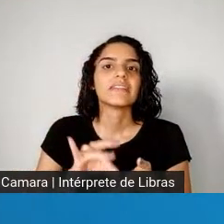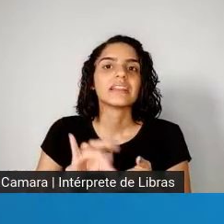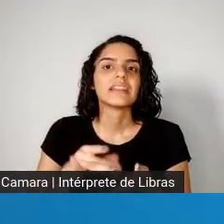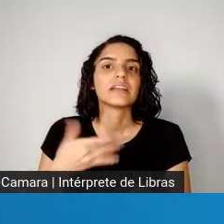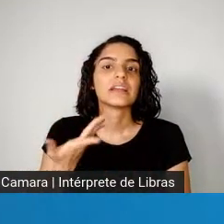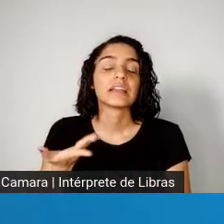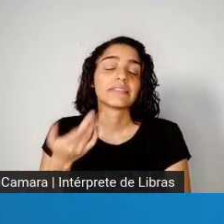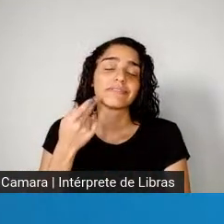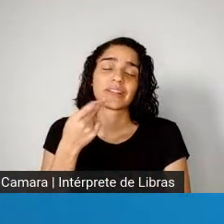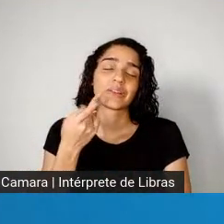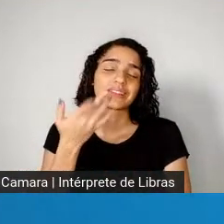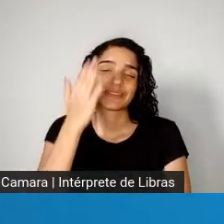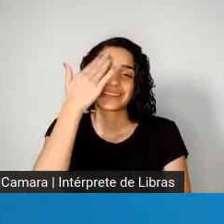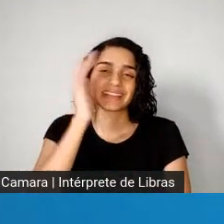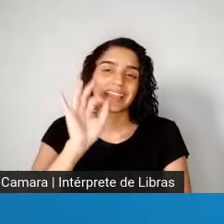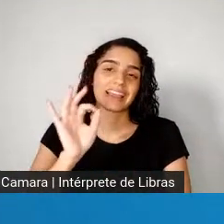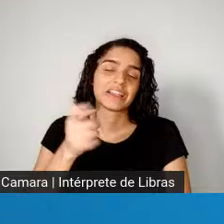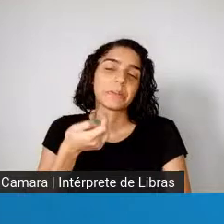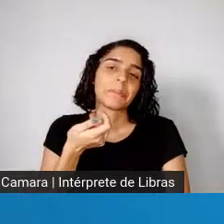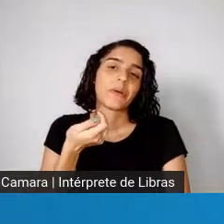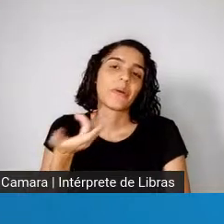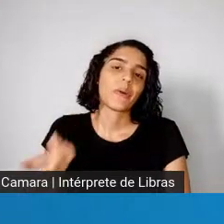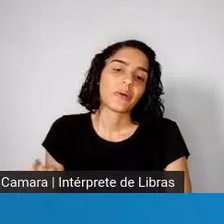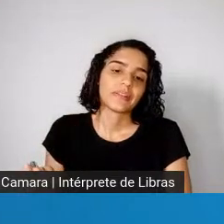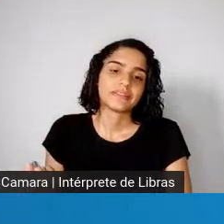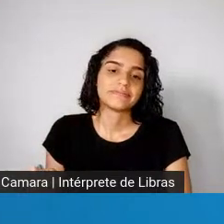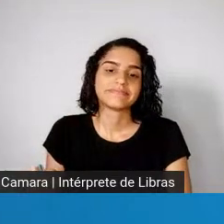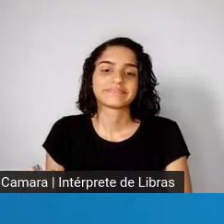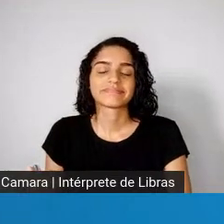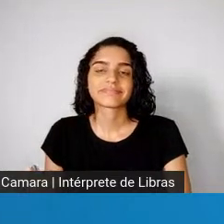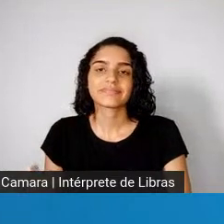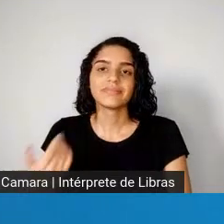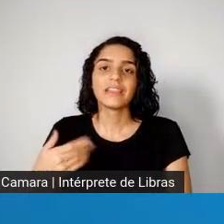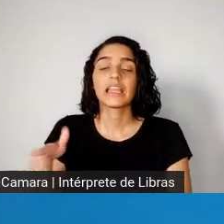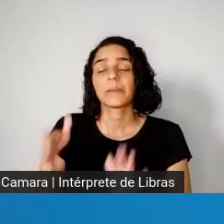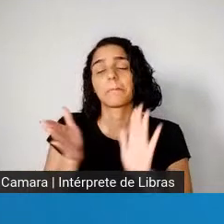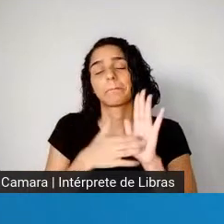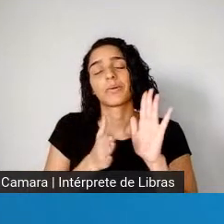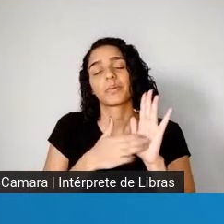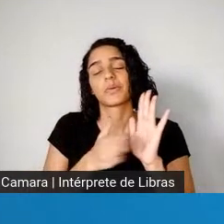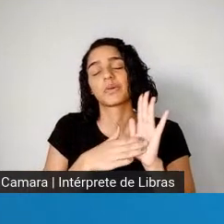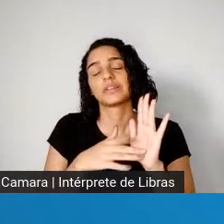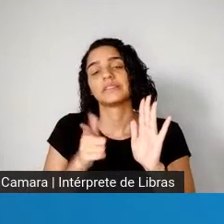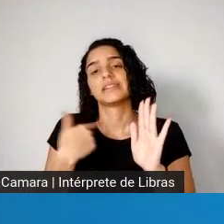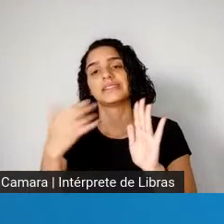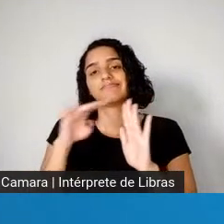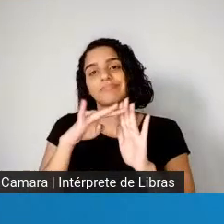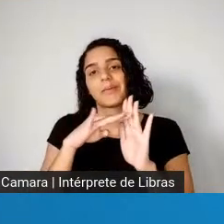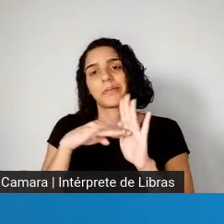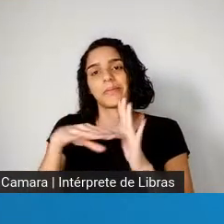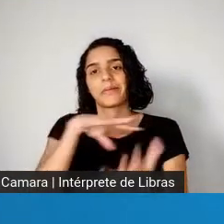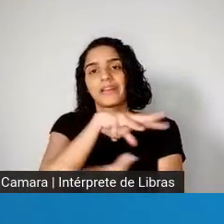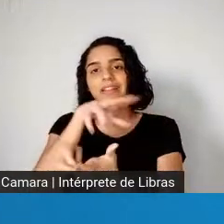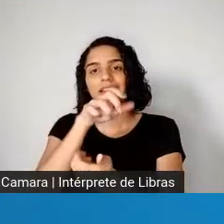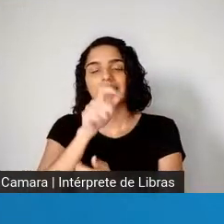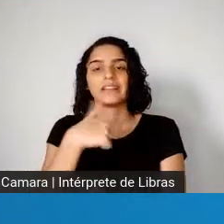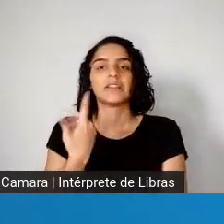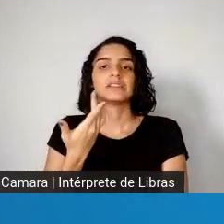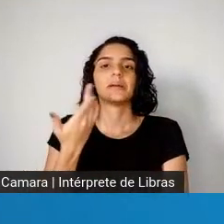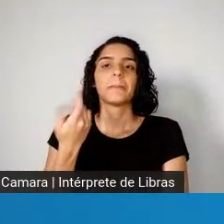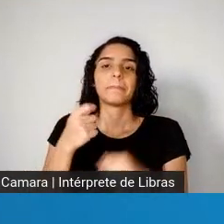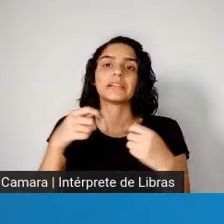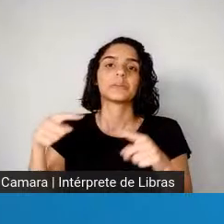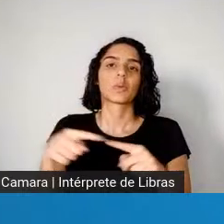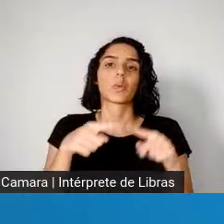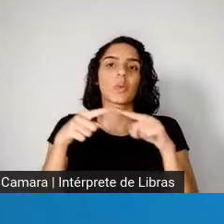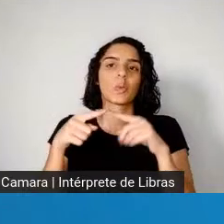né? Não é à toa que ele está propondo essa agenda, essa agenda internacional, e acho que nós estamos de pleno acordo com ele, né? Sobre a importância que